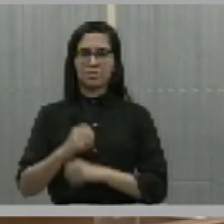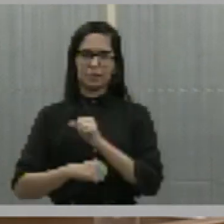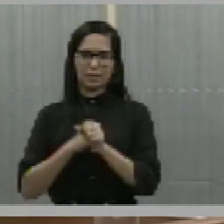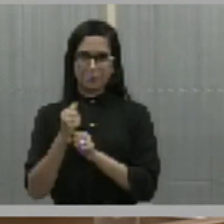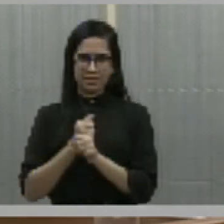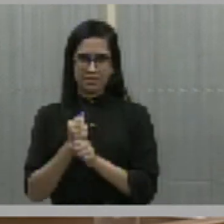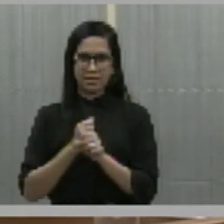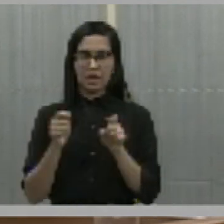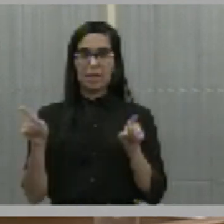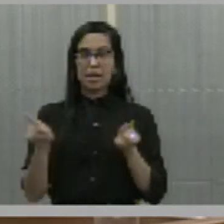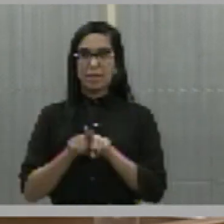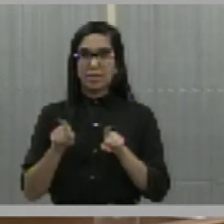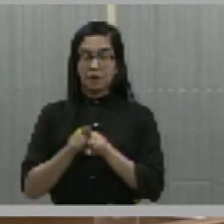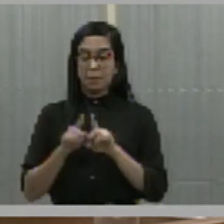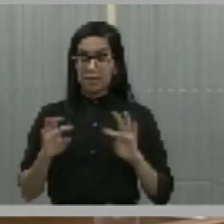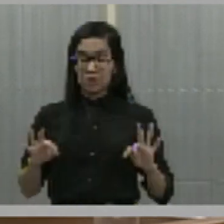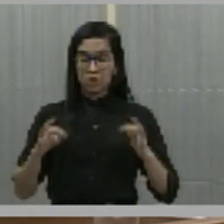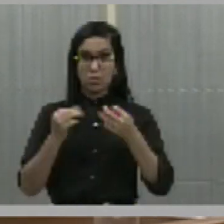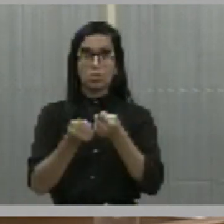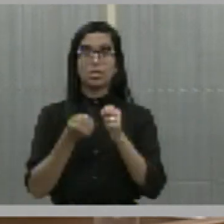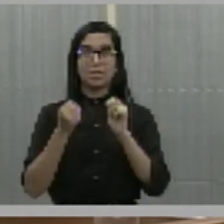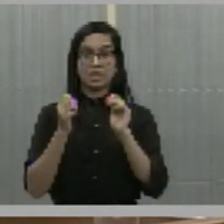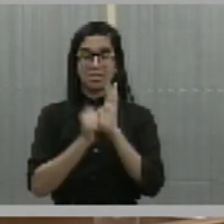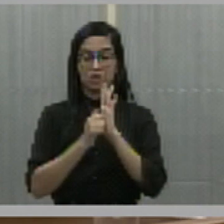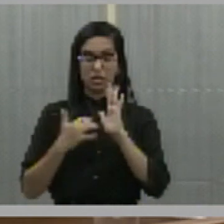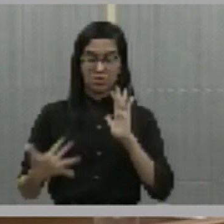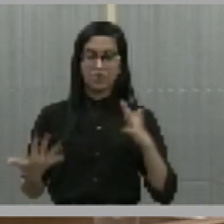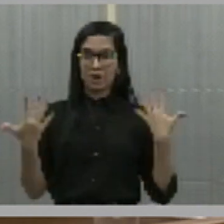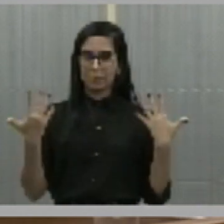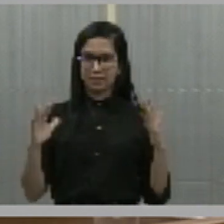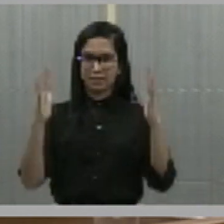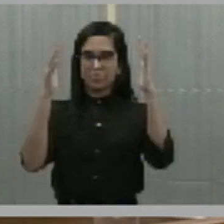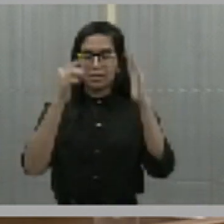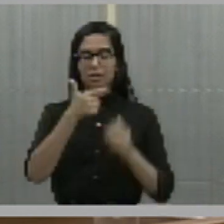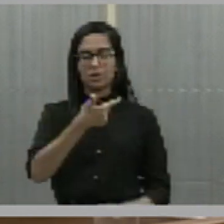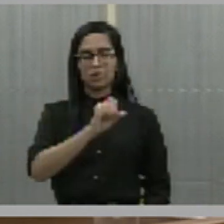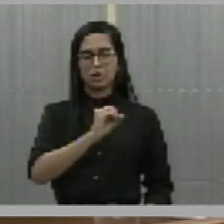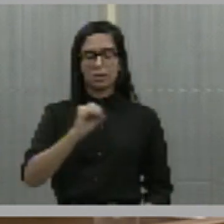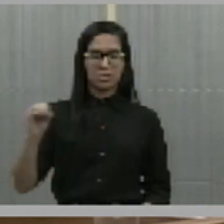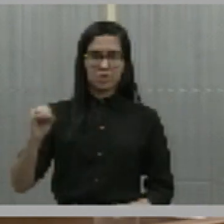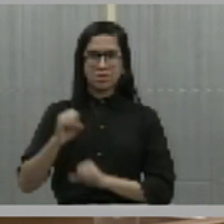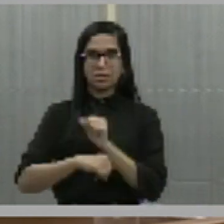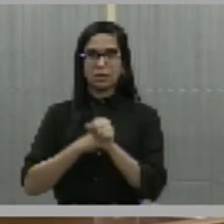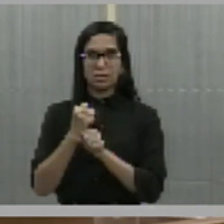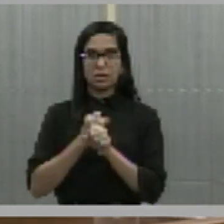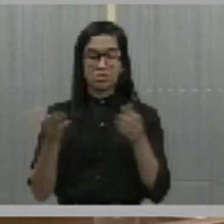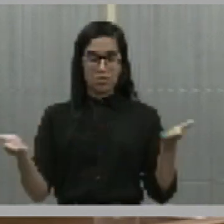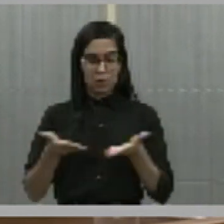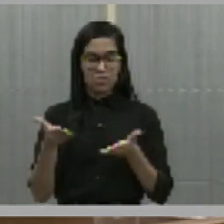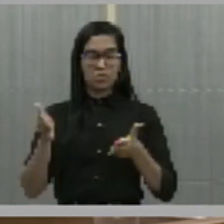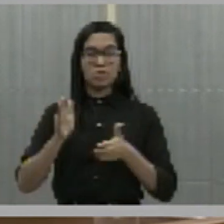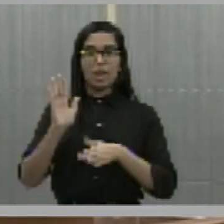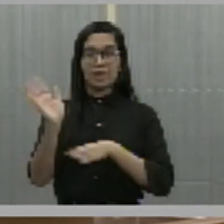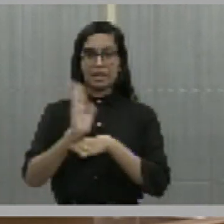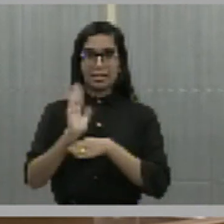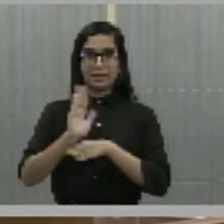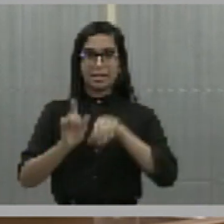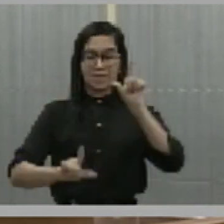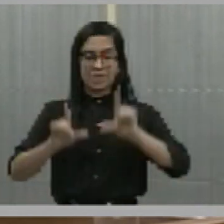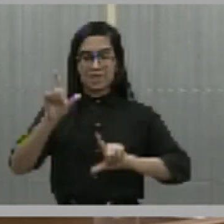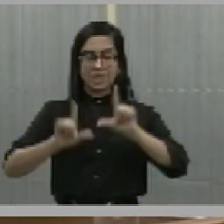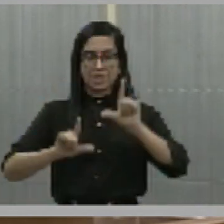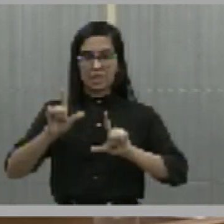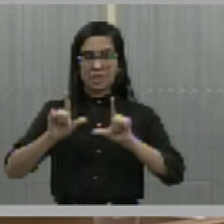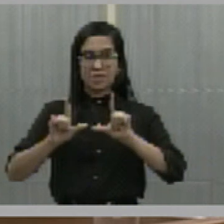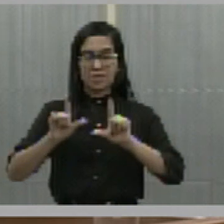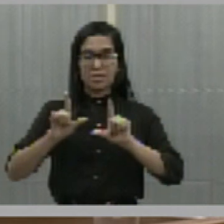E, dentro dessas comemorações que abrem os 200 anos de adesão, no dia de hoje, a TV Cidade Verde começa